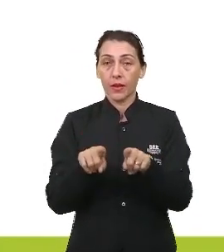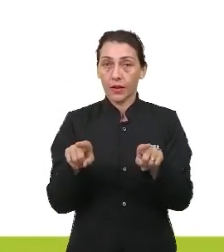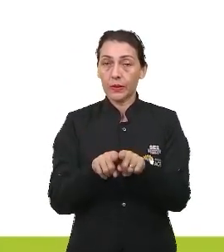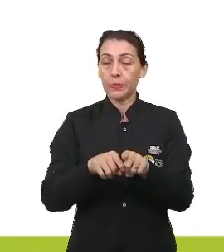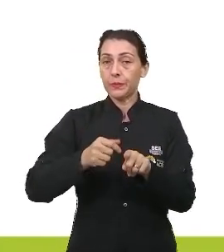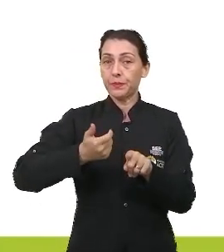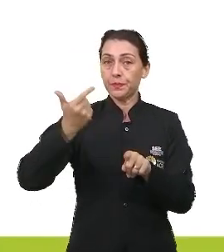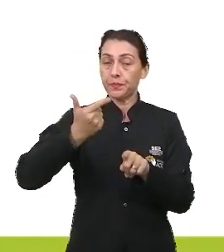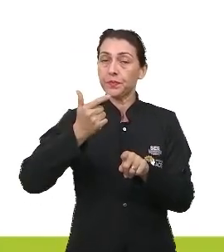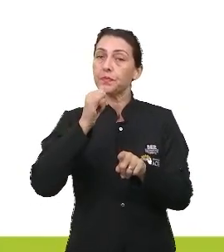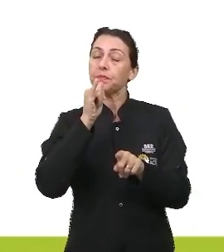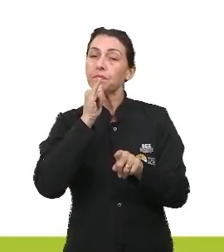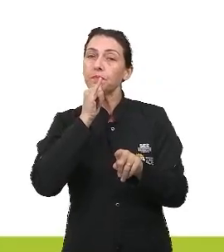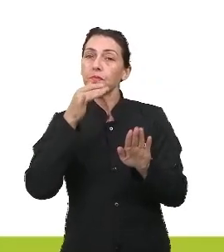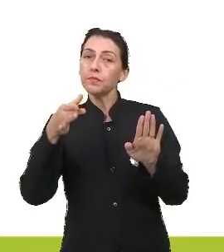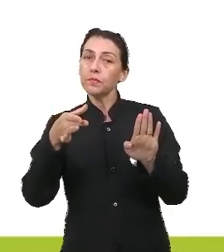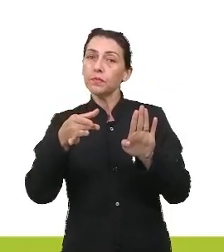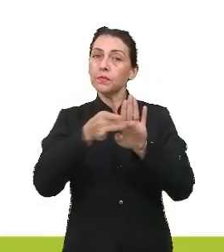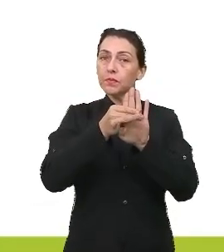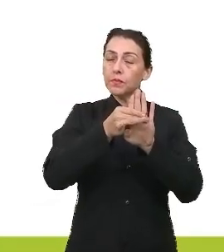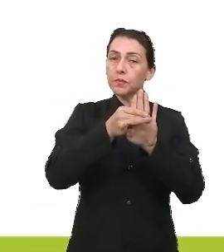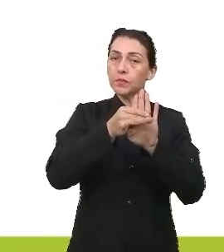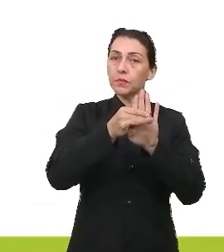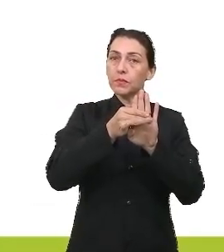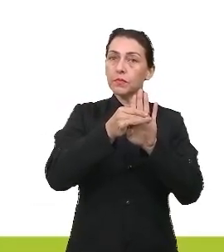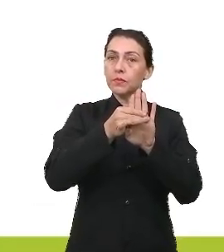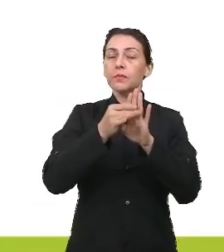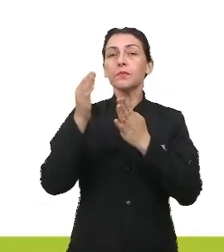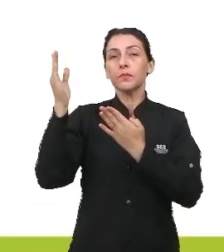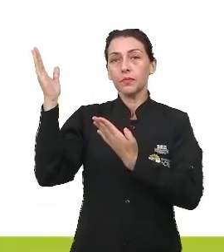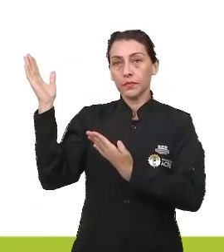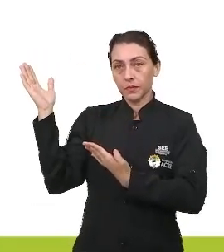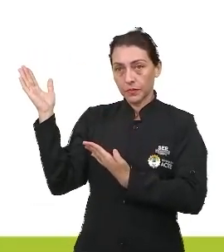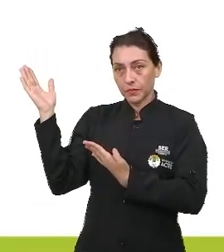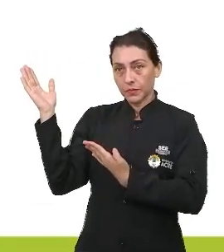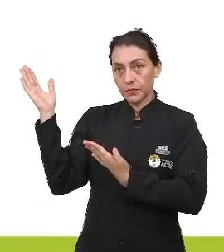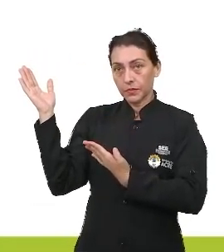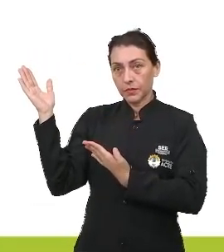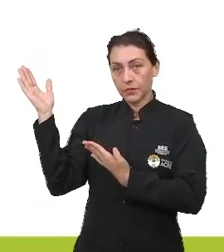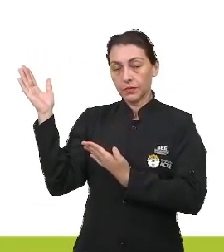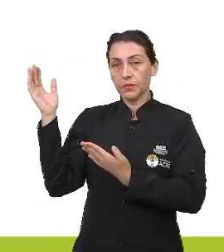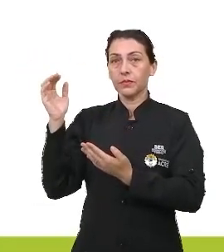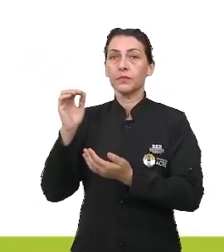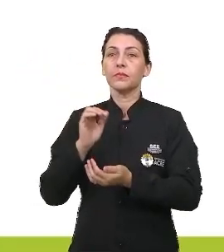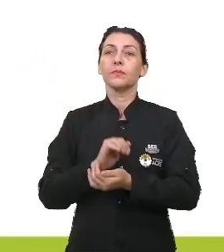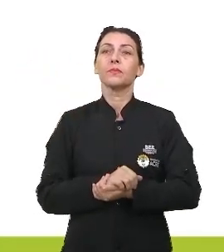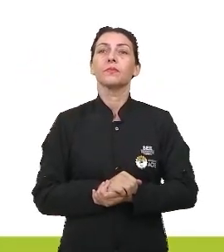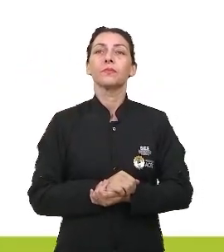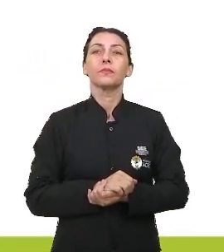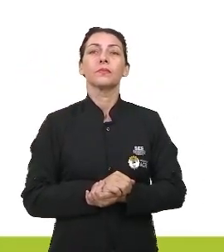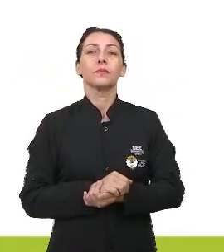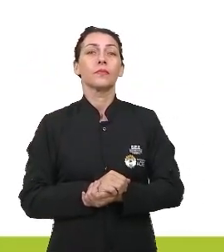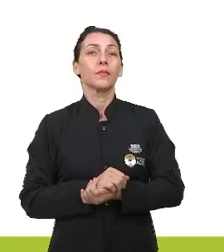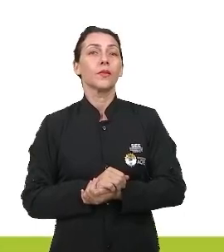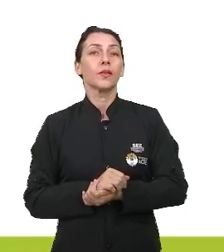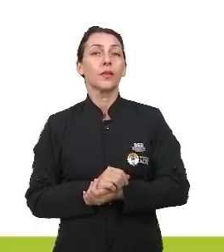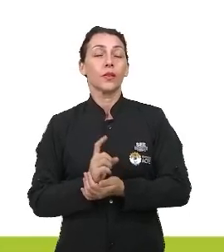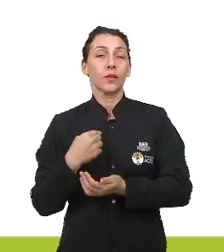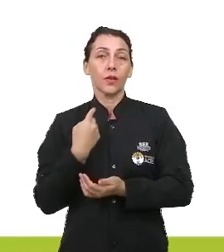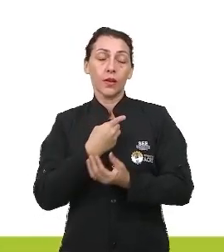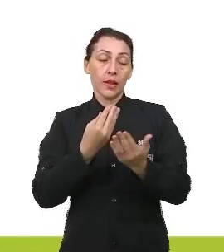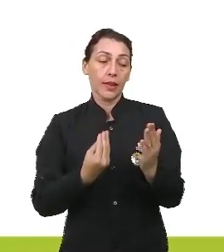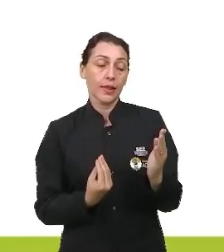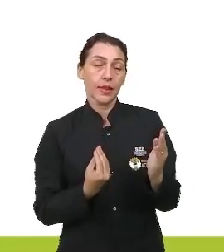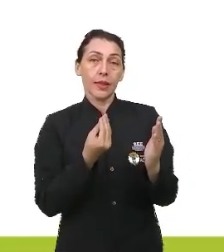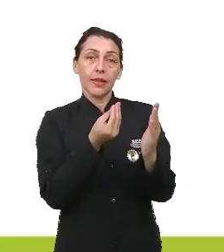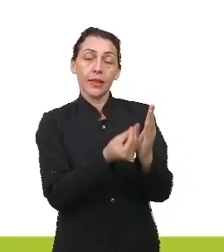segundo exemplo, segunda figura de linguagem, a personificação ou prosopopeia, que é quando nós atribuímos